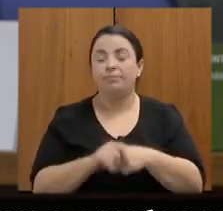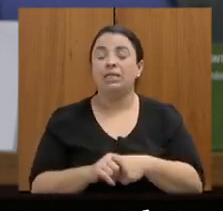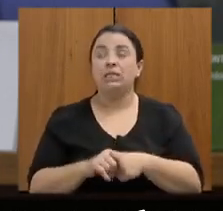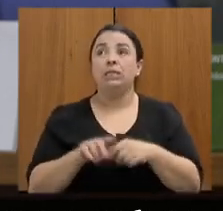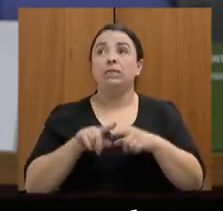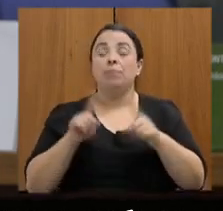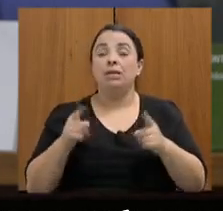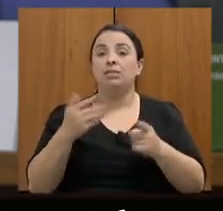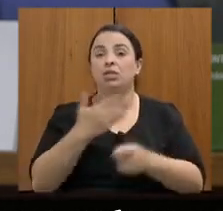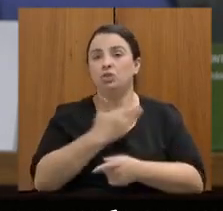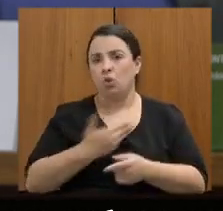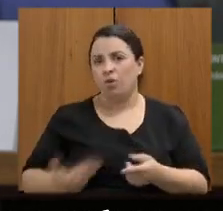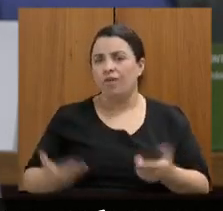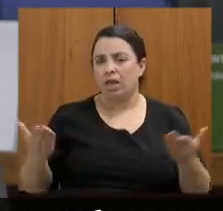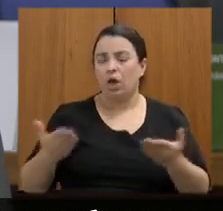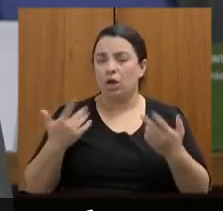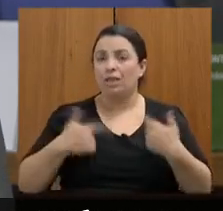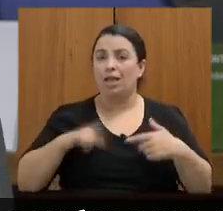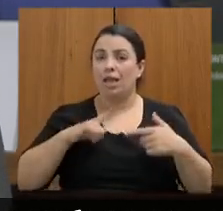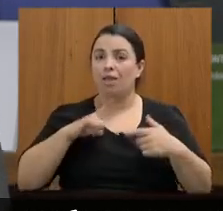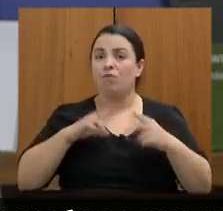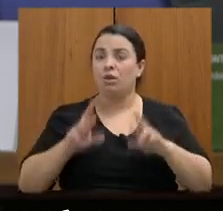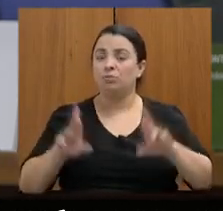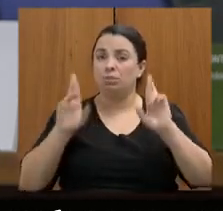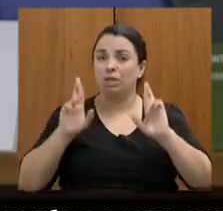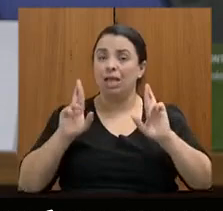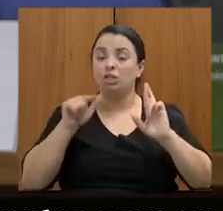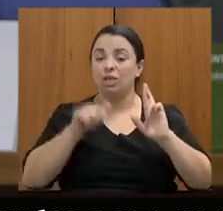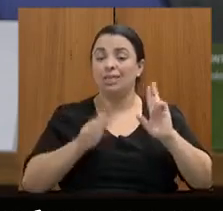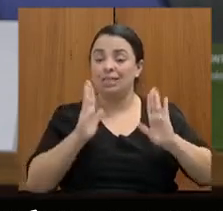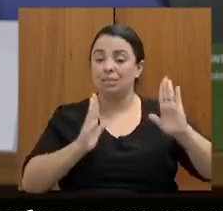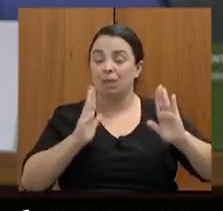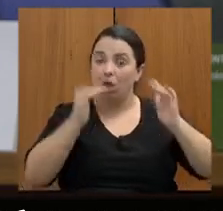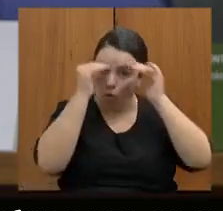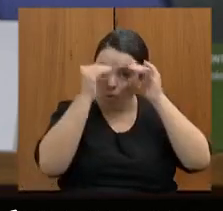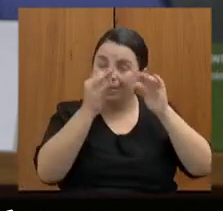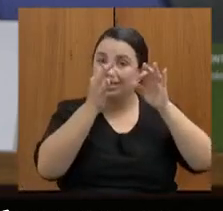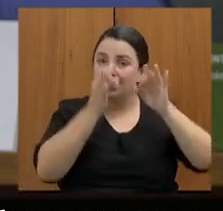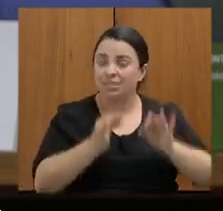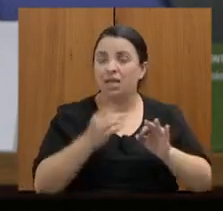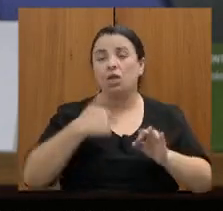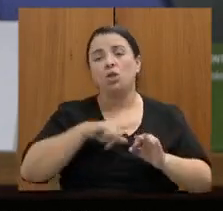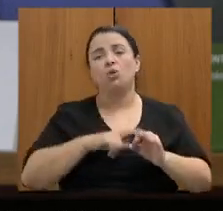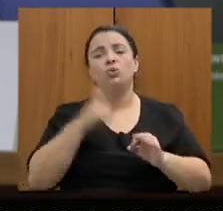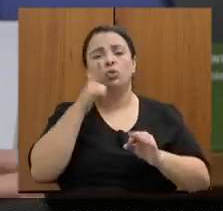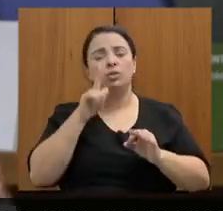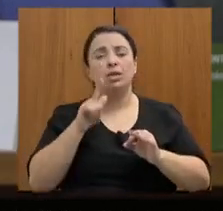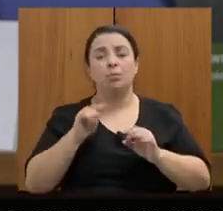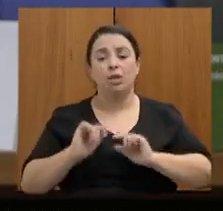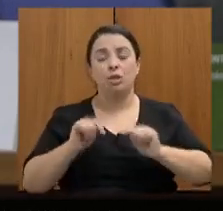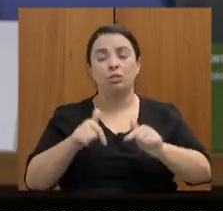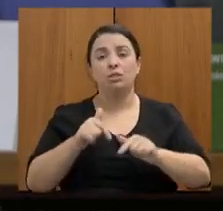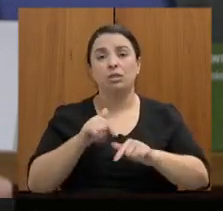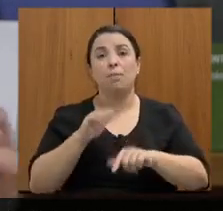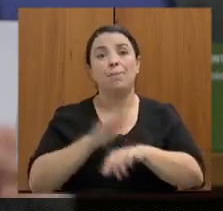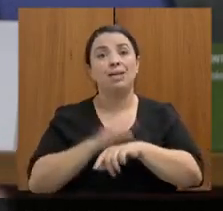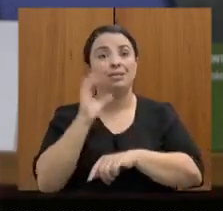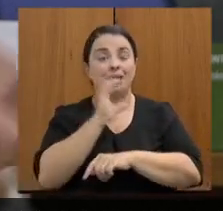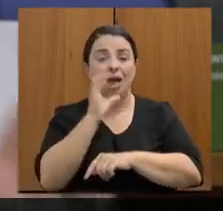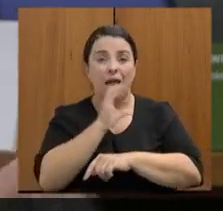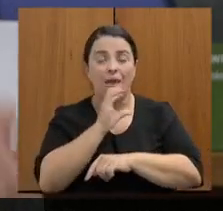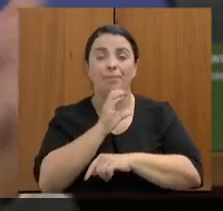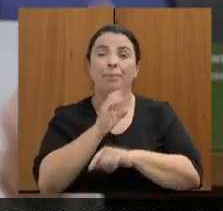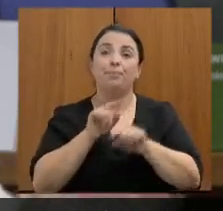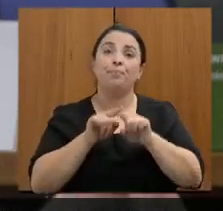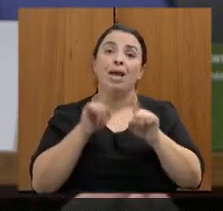prazos a gente está conseguindo atuar de forma mais rápida nesses casos mas há casos que a gente